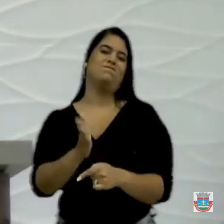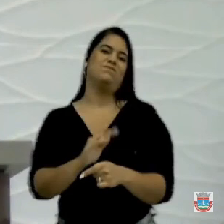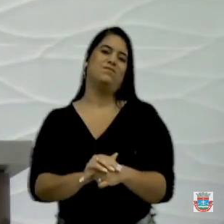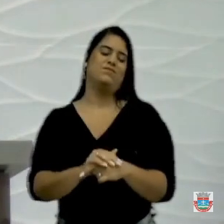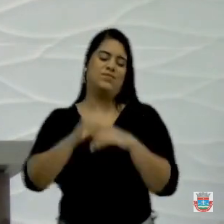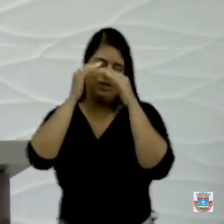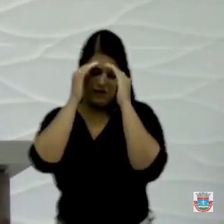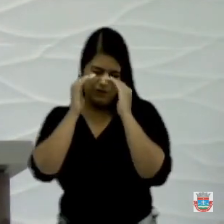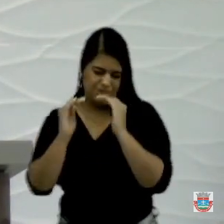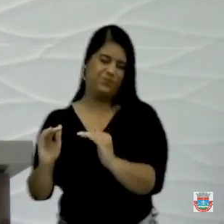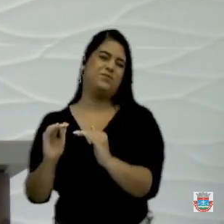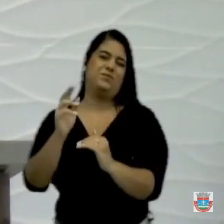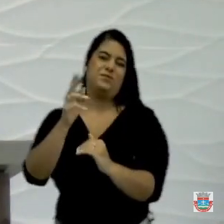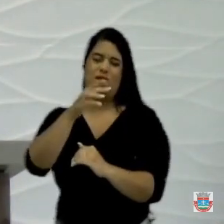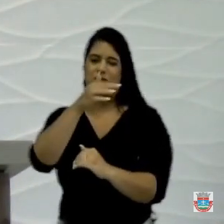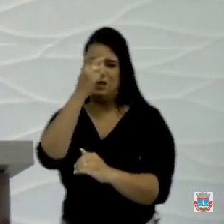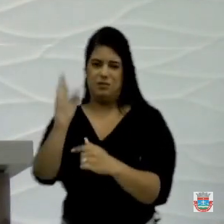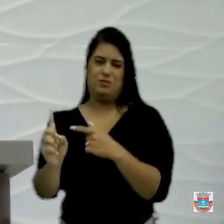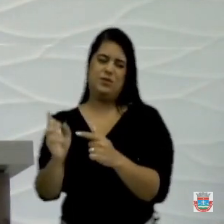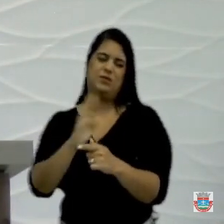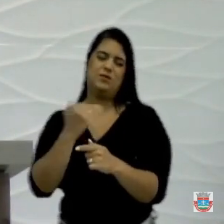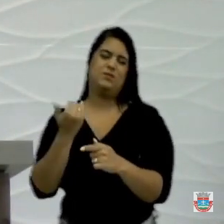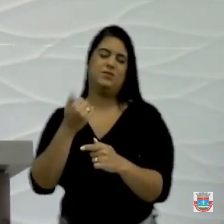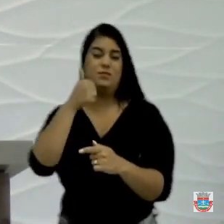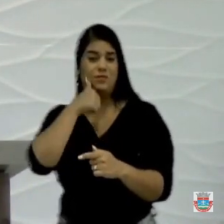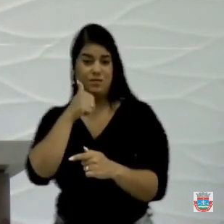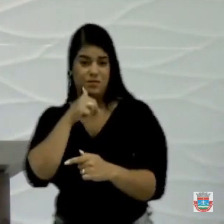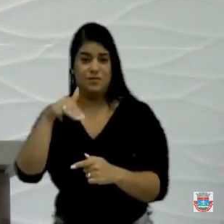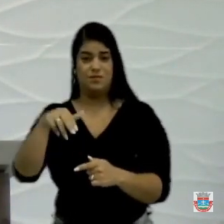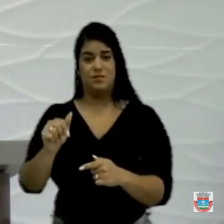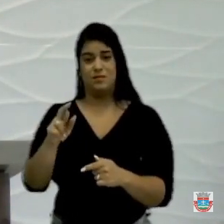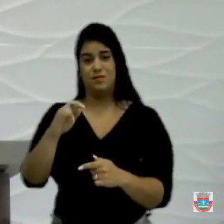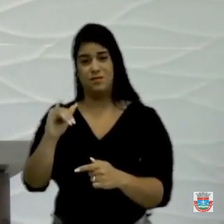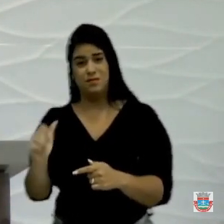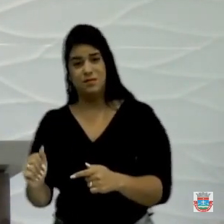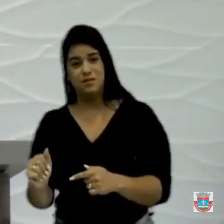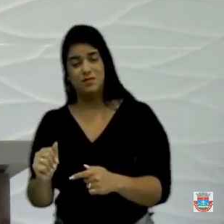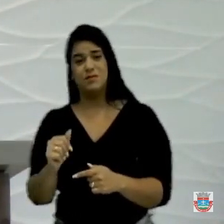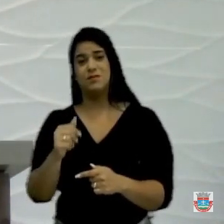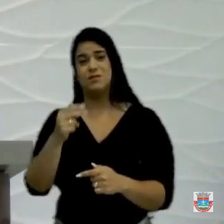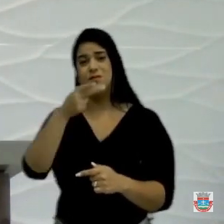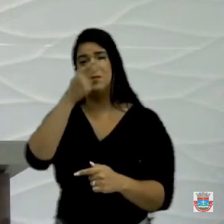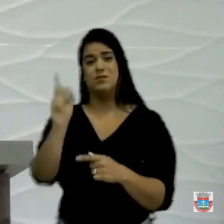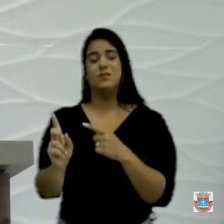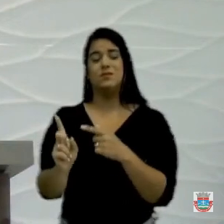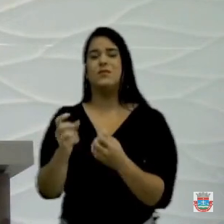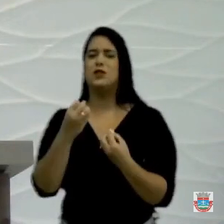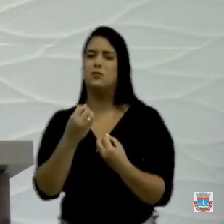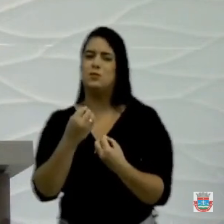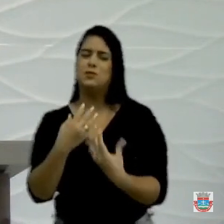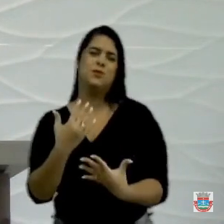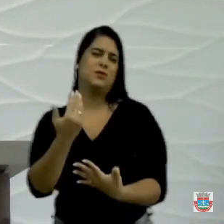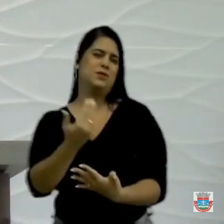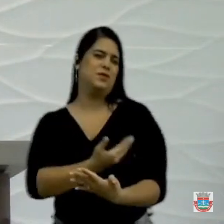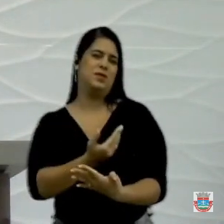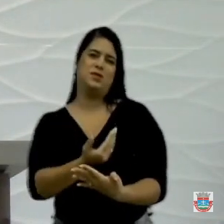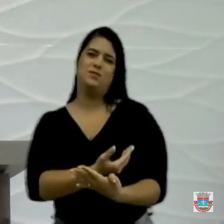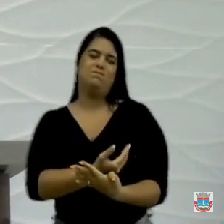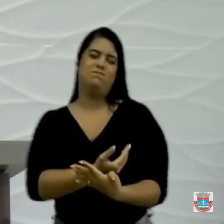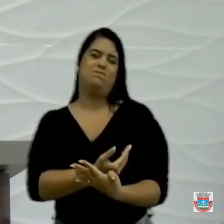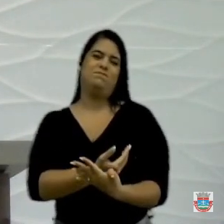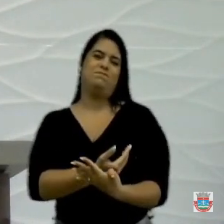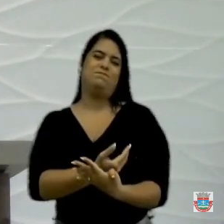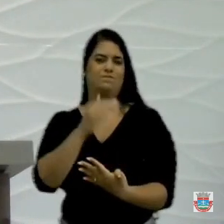quem está no céu. Então, Dona Maria, para mim, foi uma pessoa muito boa, amiga, conselheira e acolhedora.